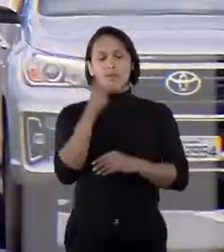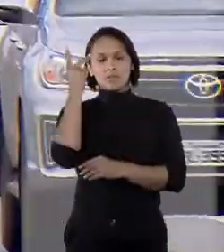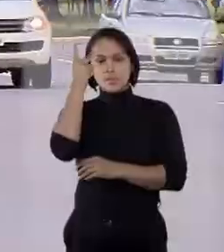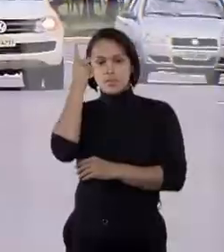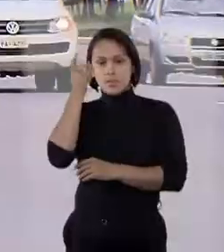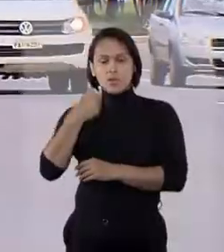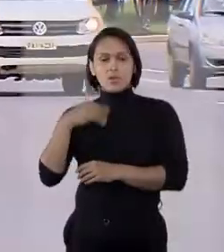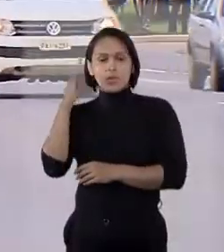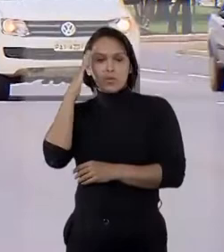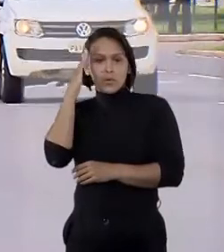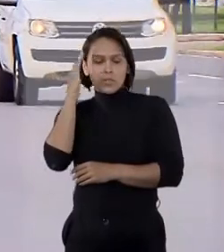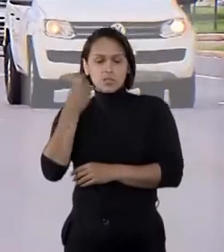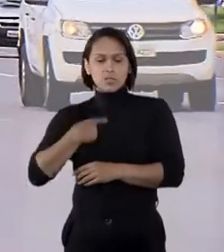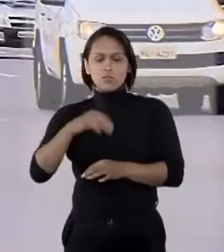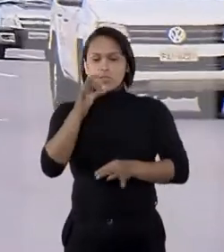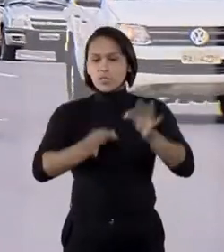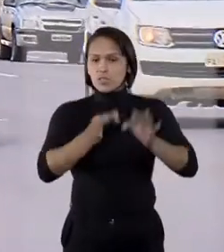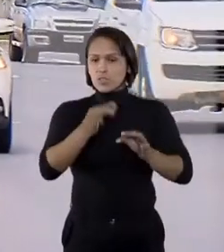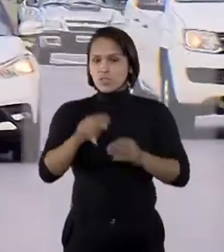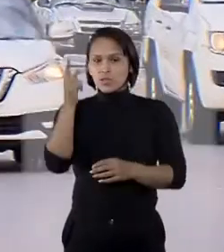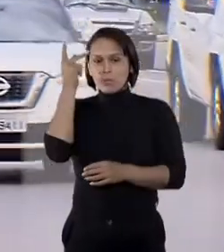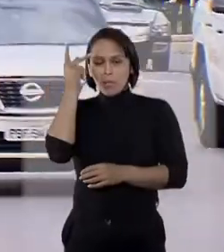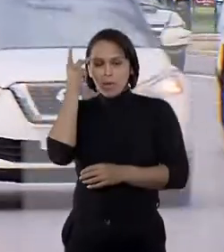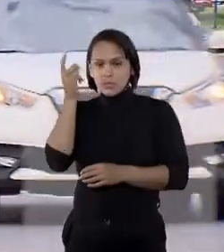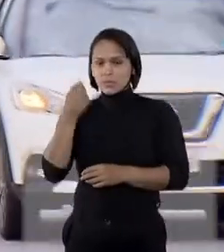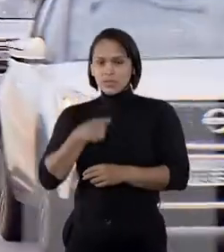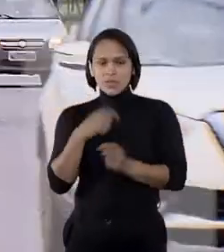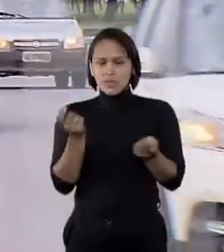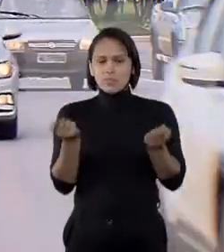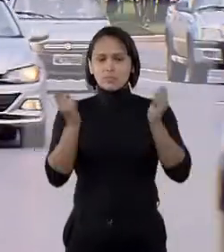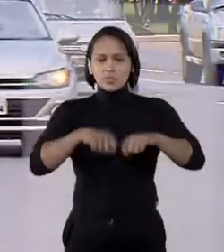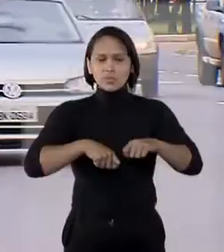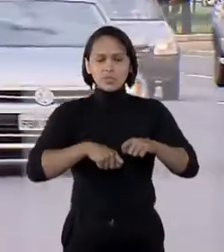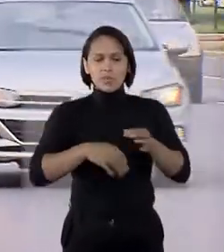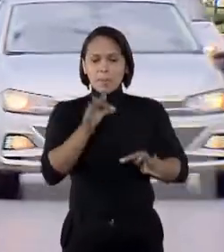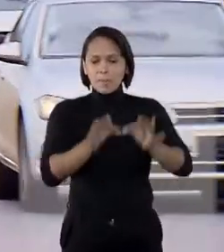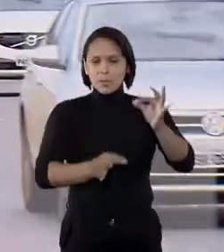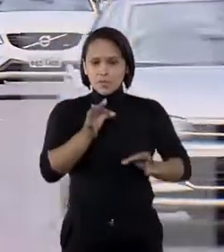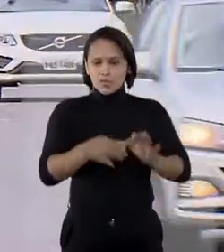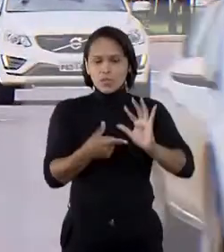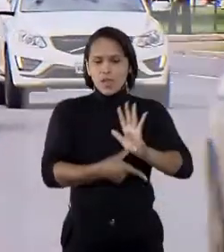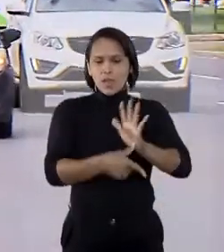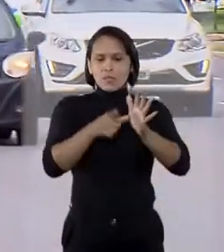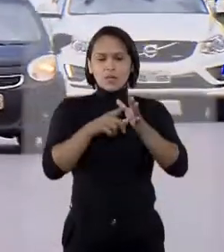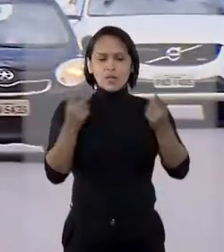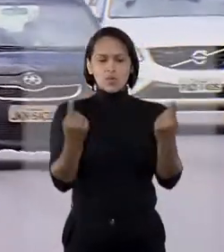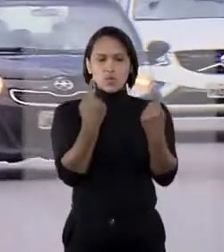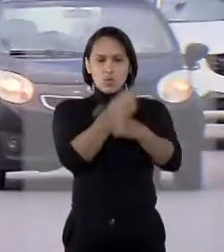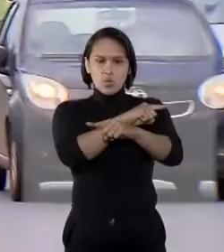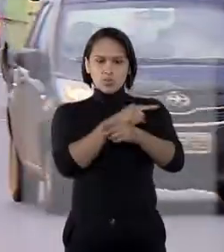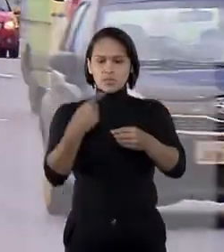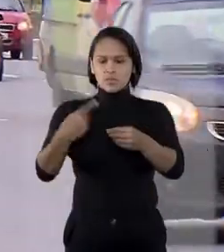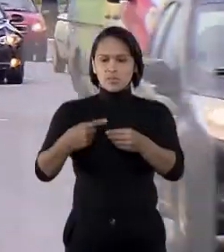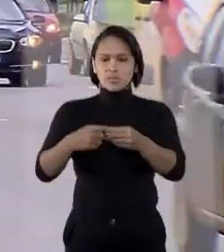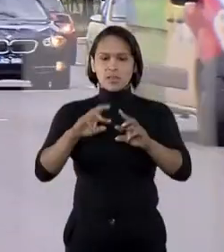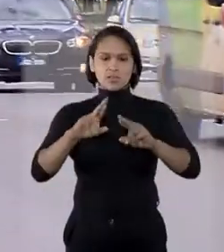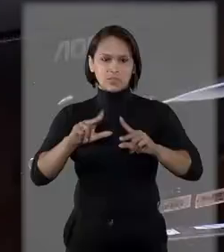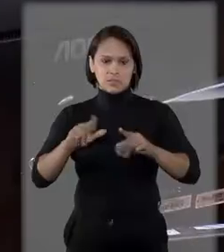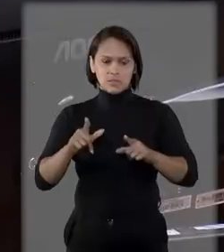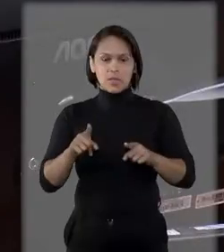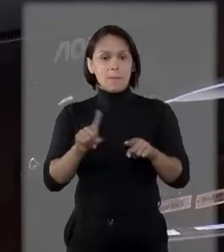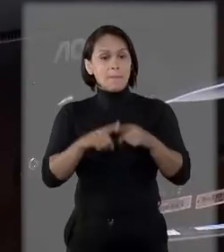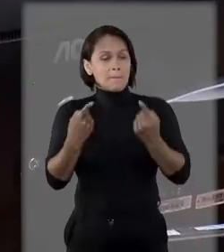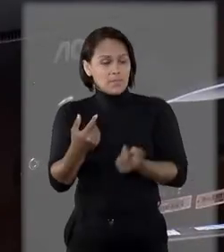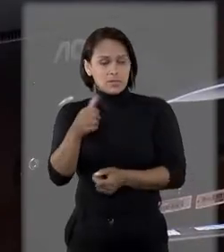Jundiaí. O entendimento foi de que a Justiça Paulista não é competente para julgar causa contra a entidade pública de outro estado da federação.